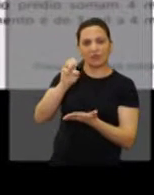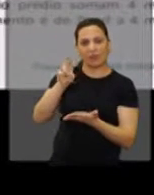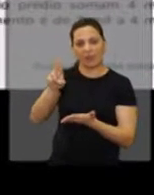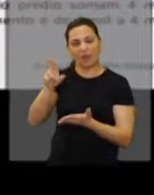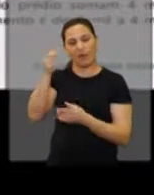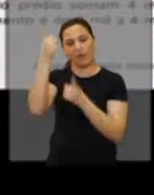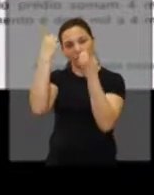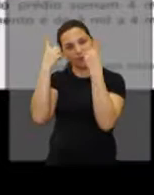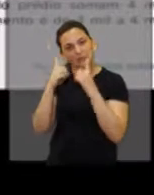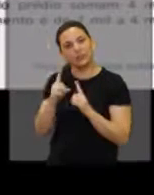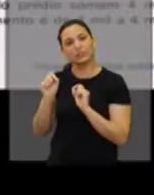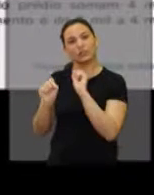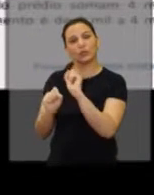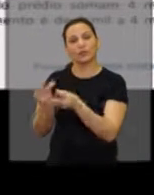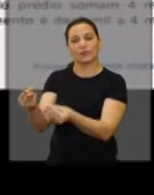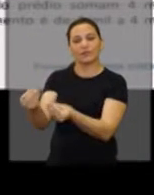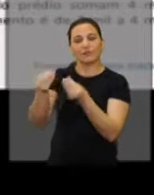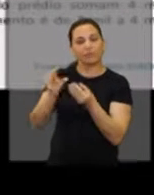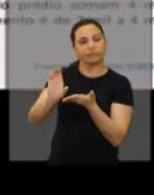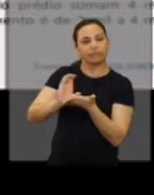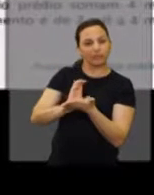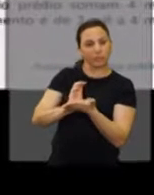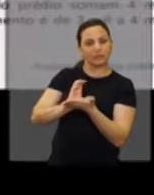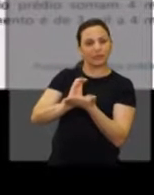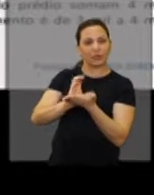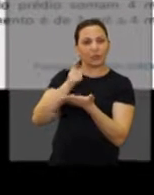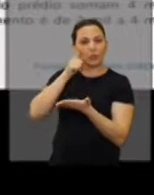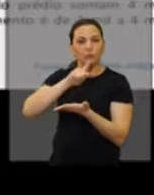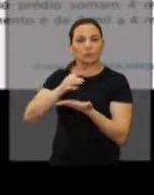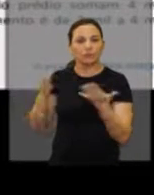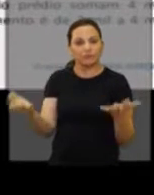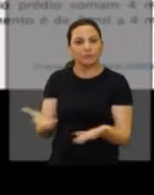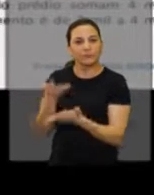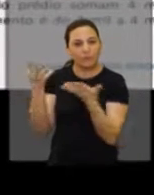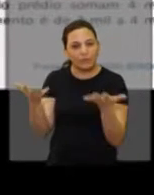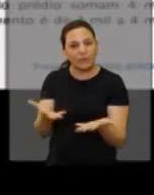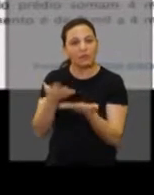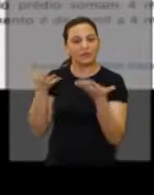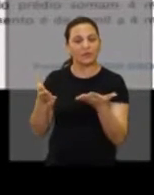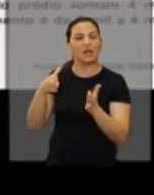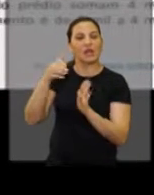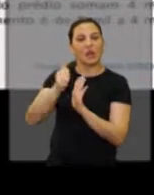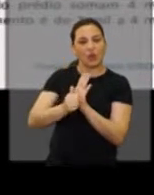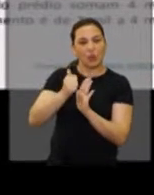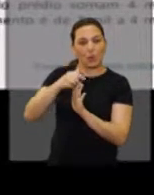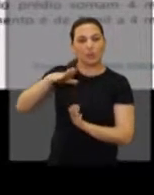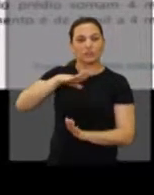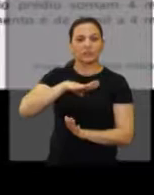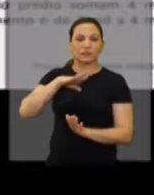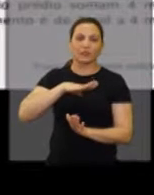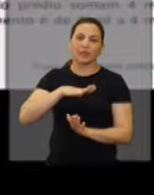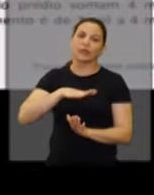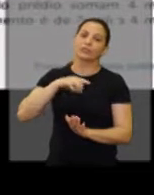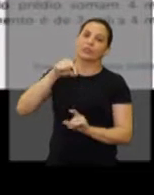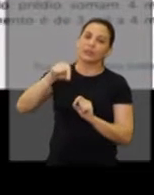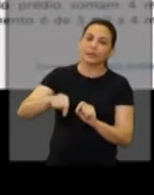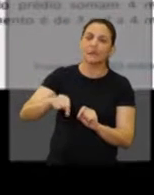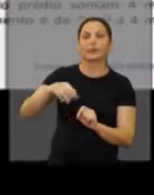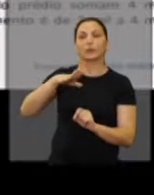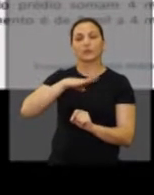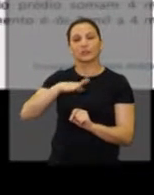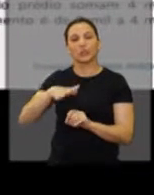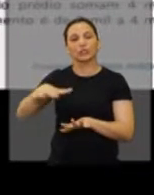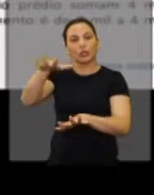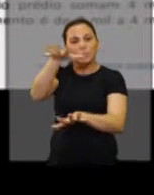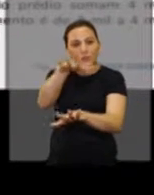Centro de Reabilitação de Araraquara e trazer recursos alavancando a nossa cidade como uma